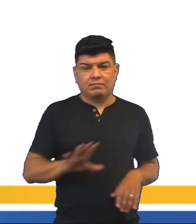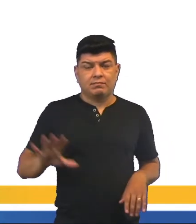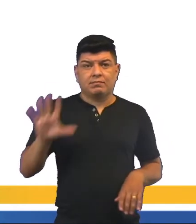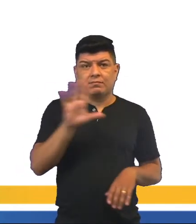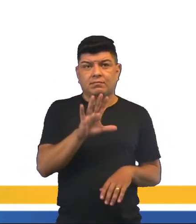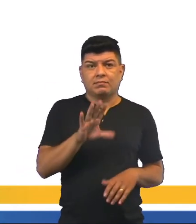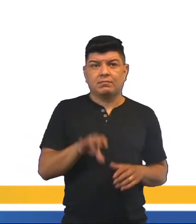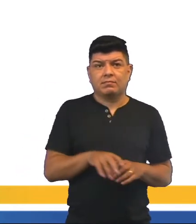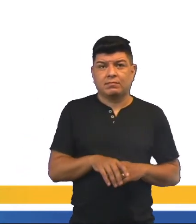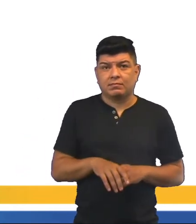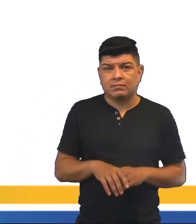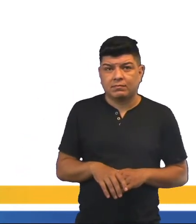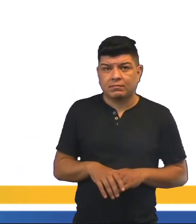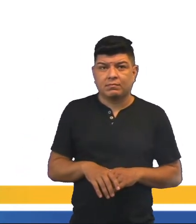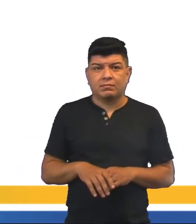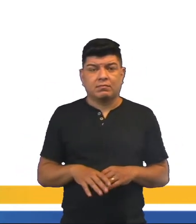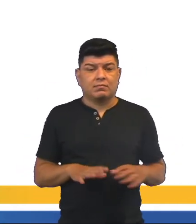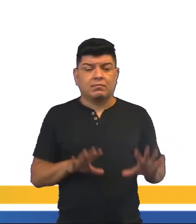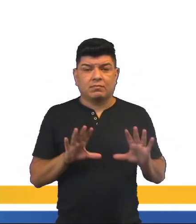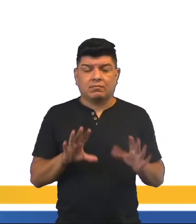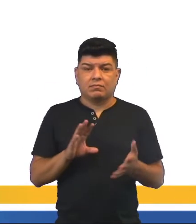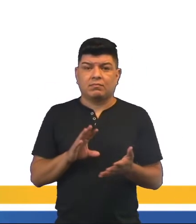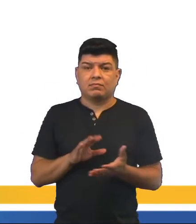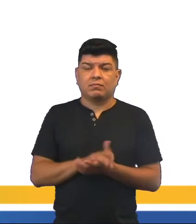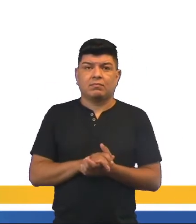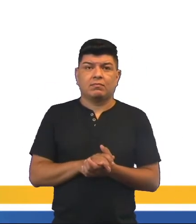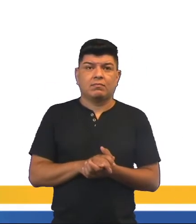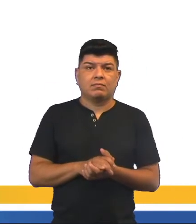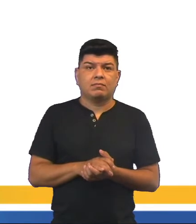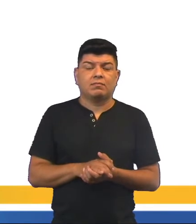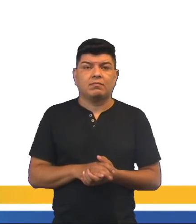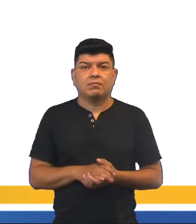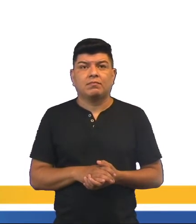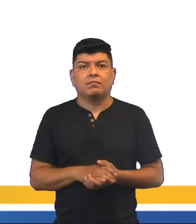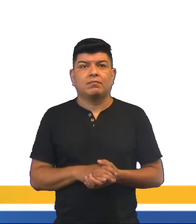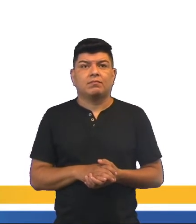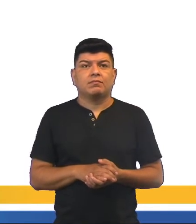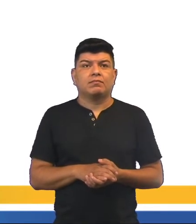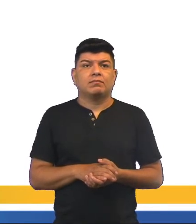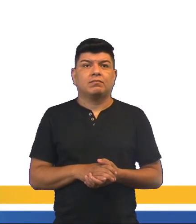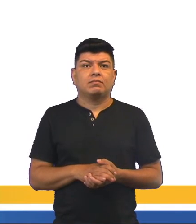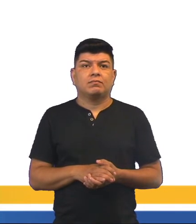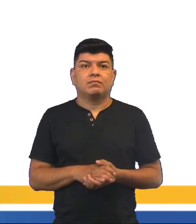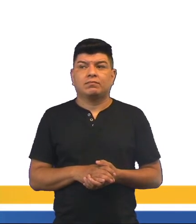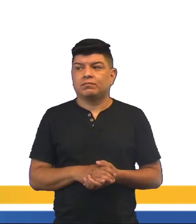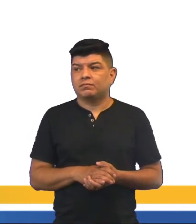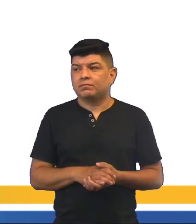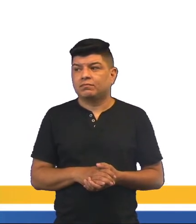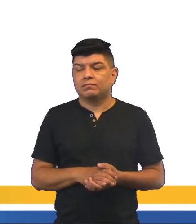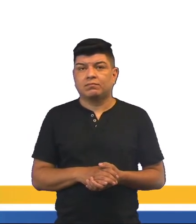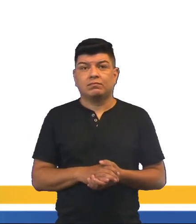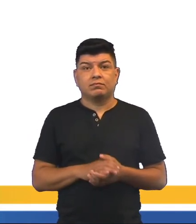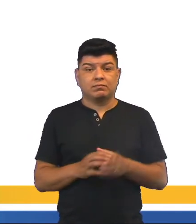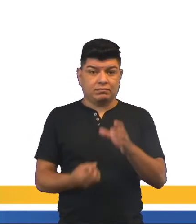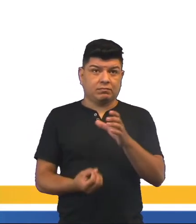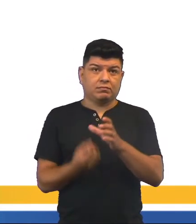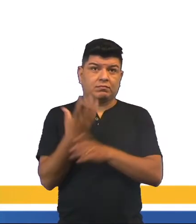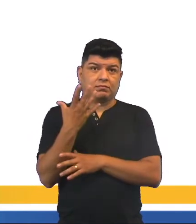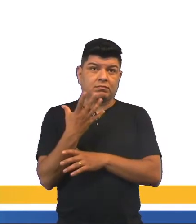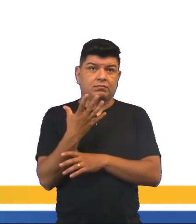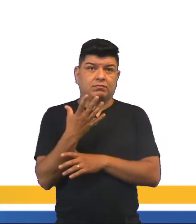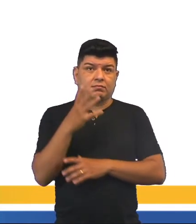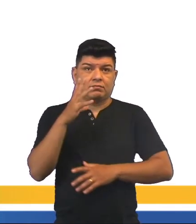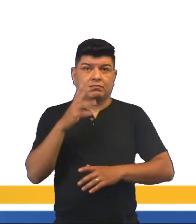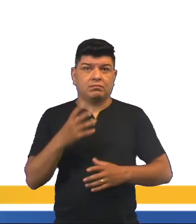que nós já falamos, e lateralidade, né? A princípio, beleza? Bom, e a criatividade